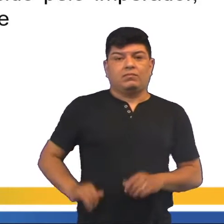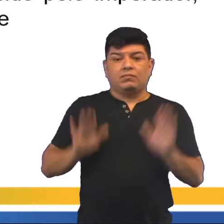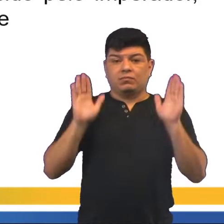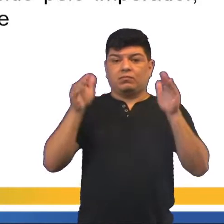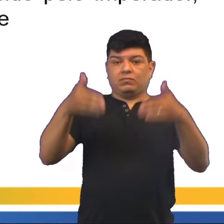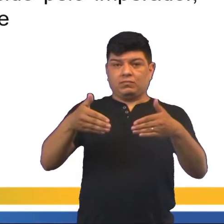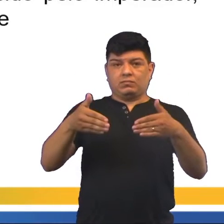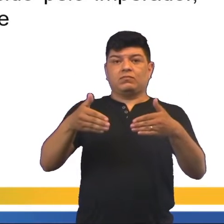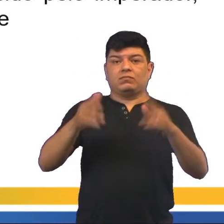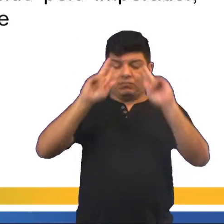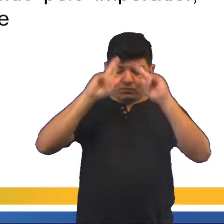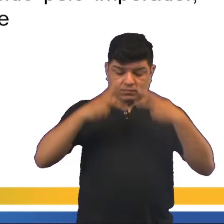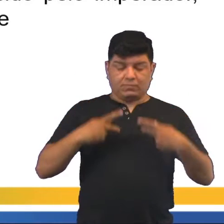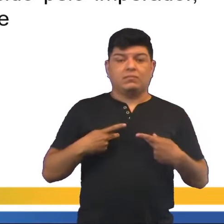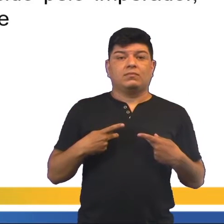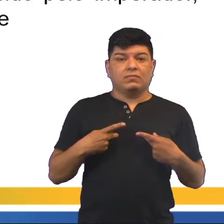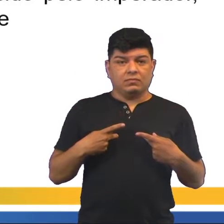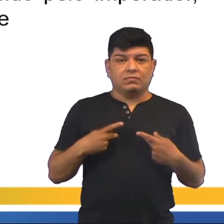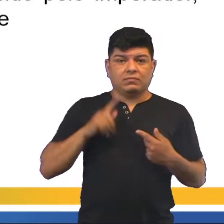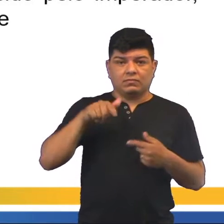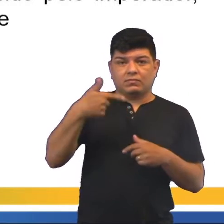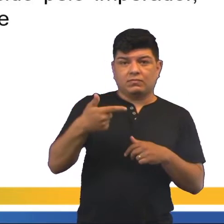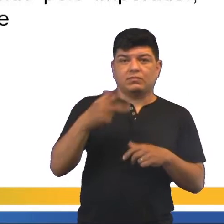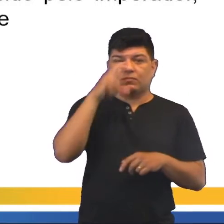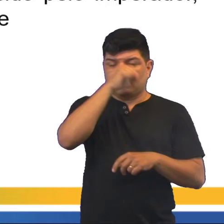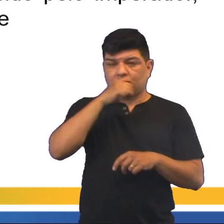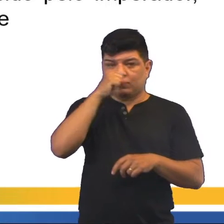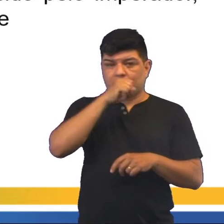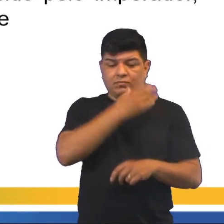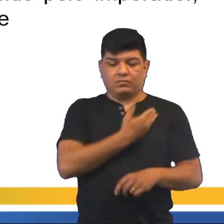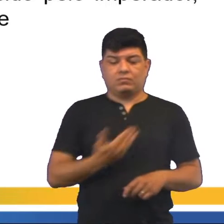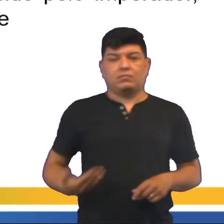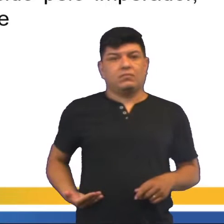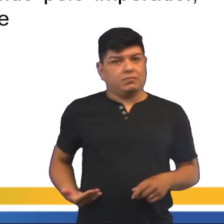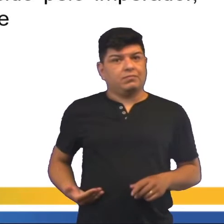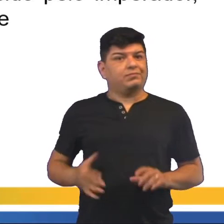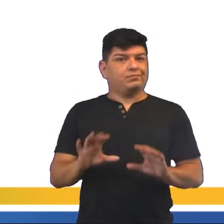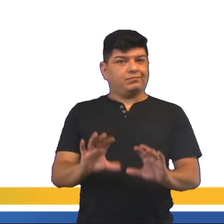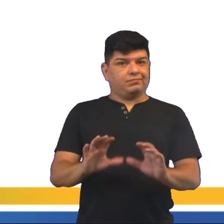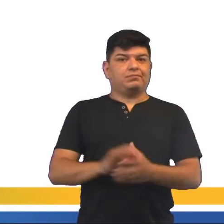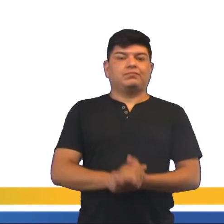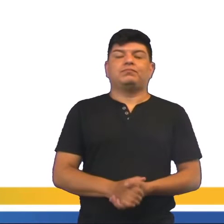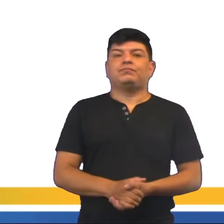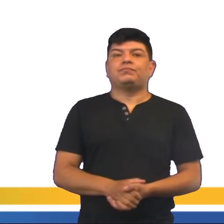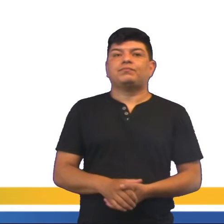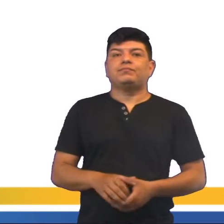centralizar em si mesmo os demais poderes do governo. E foi, né?